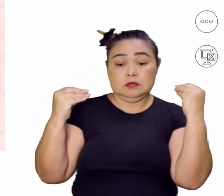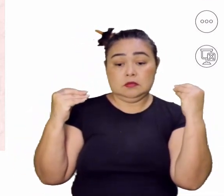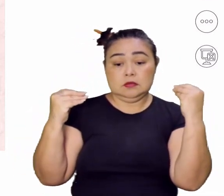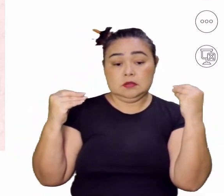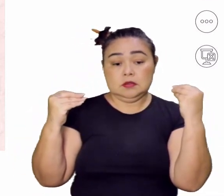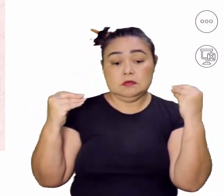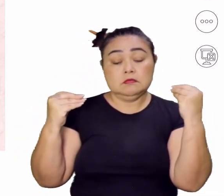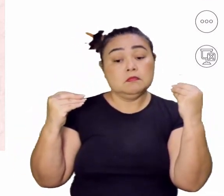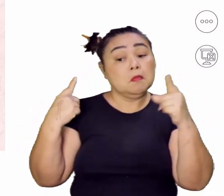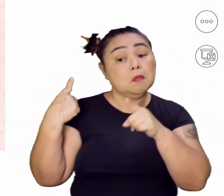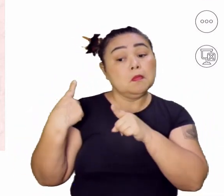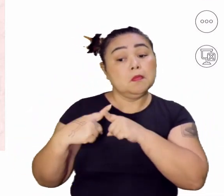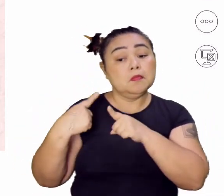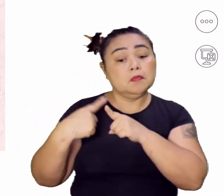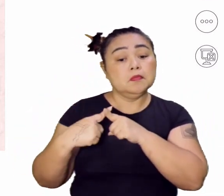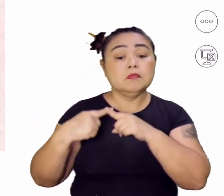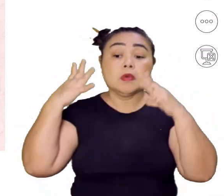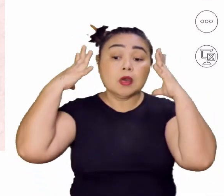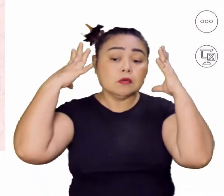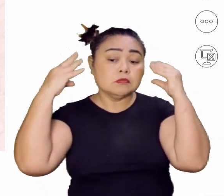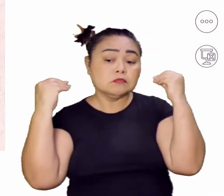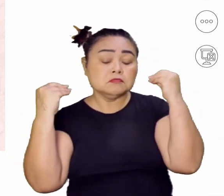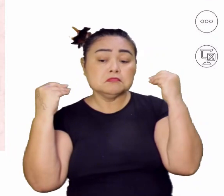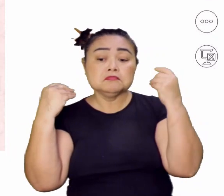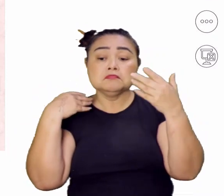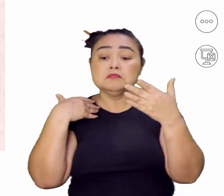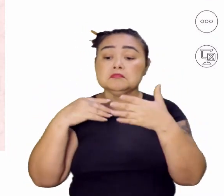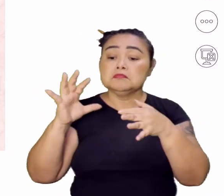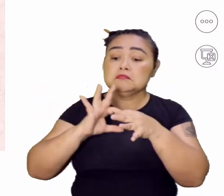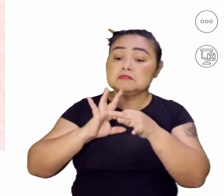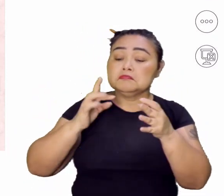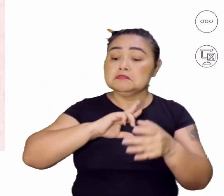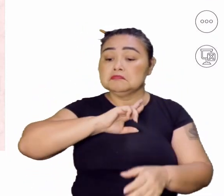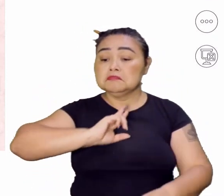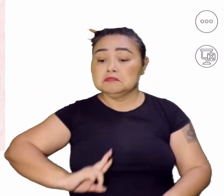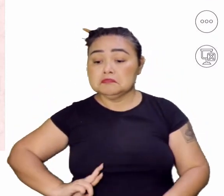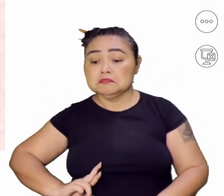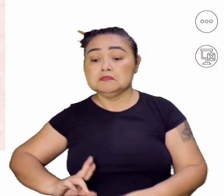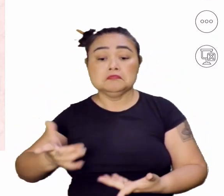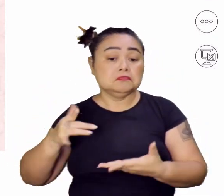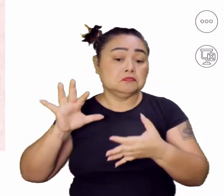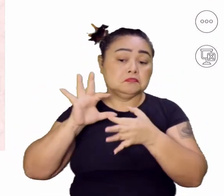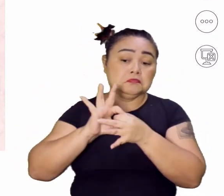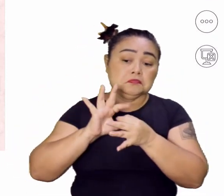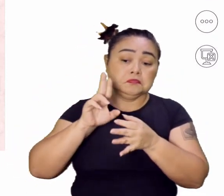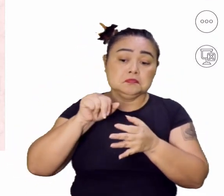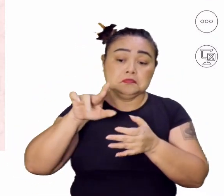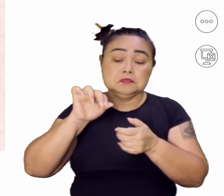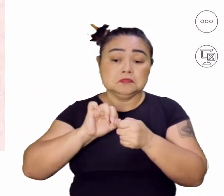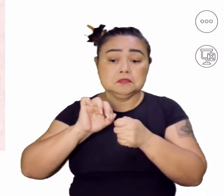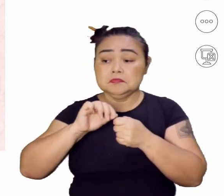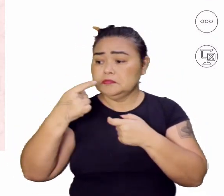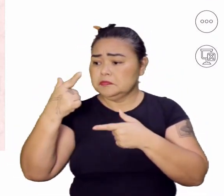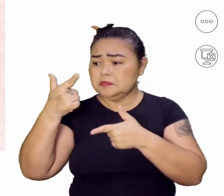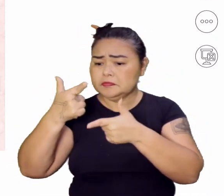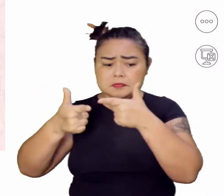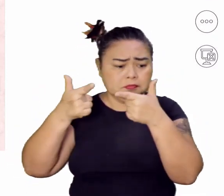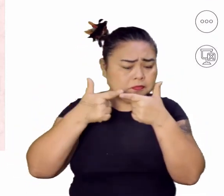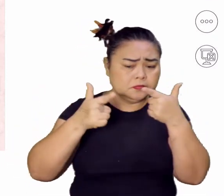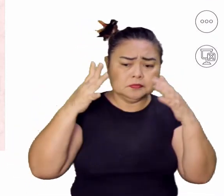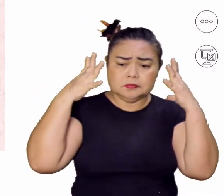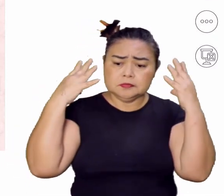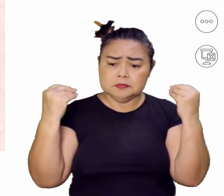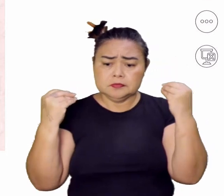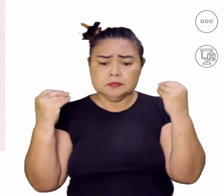Porque os holandeses lá, a independência da República das Províncias Unidas de lá, era um conflito com os holandeses.